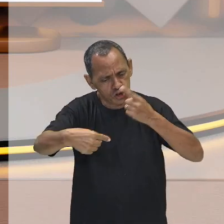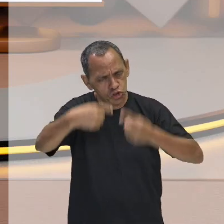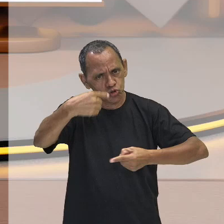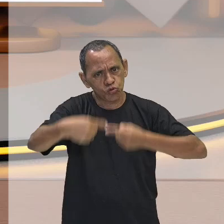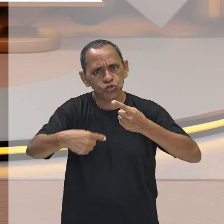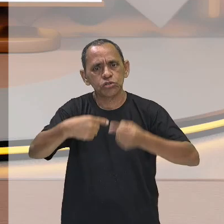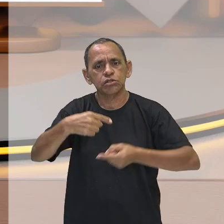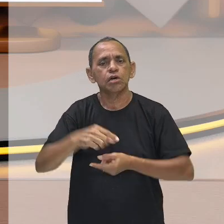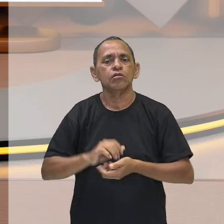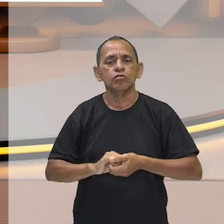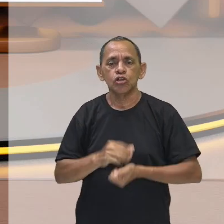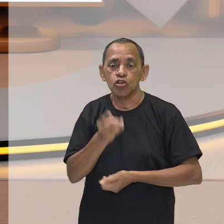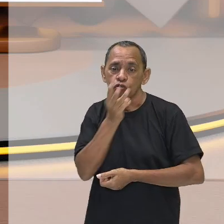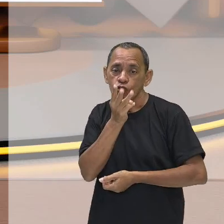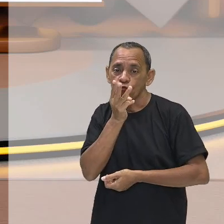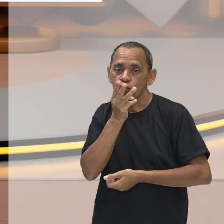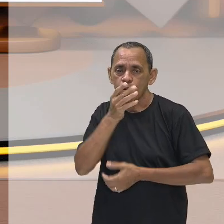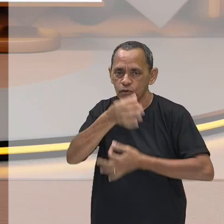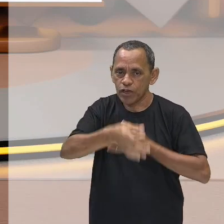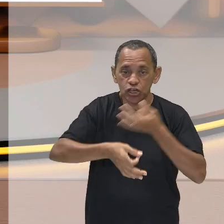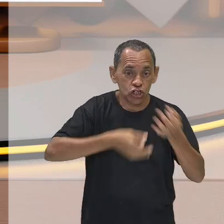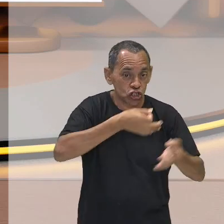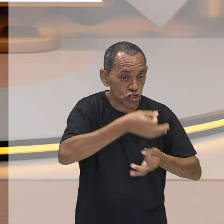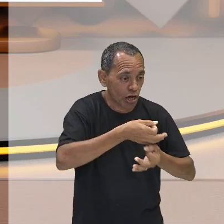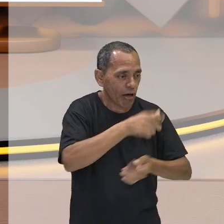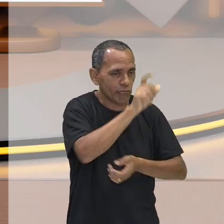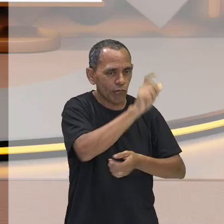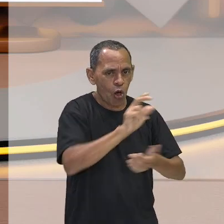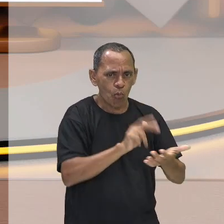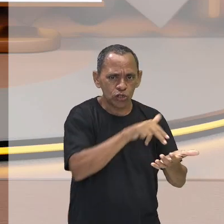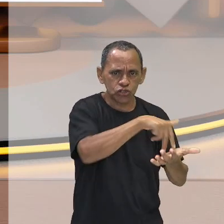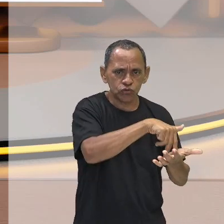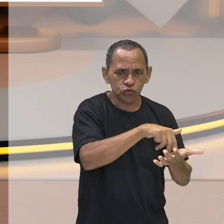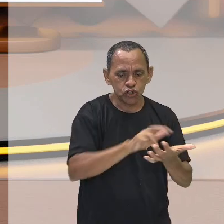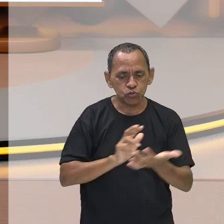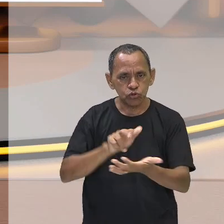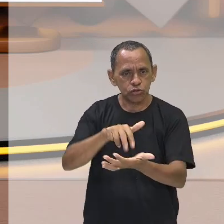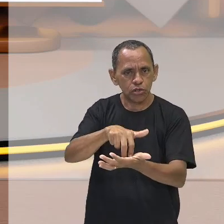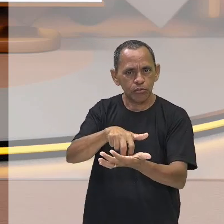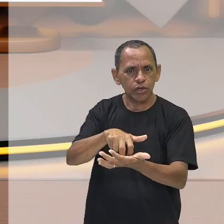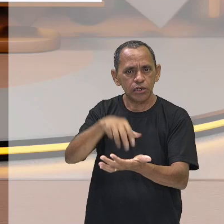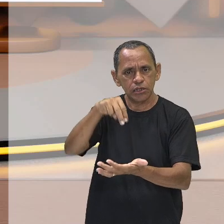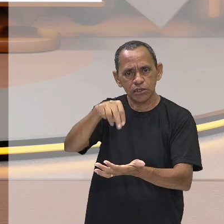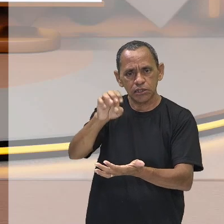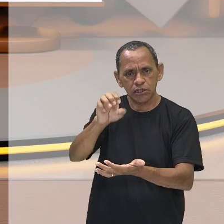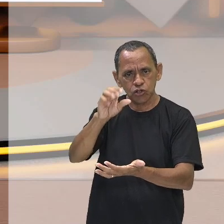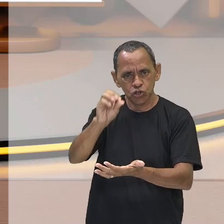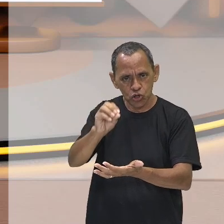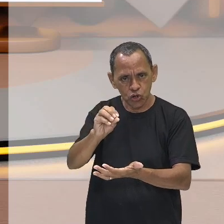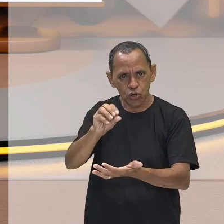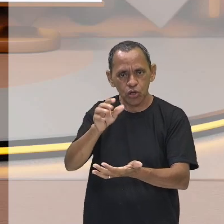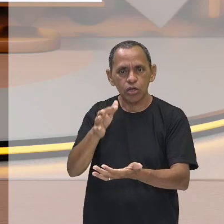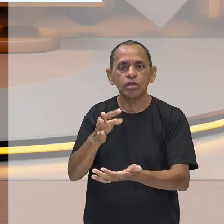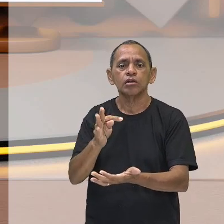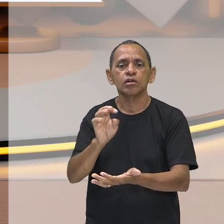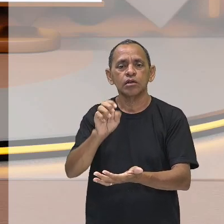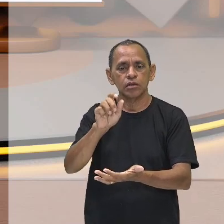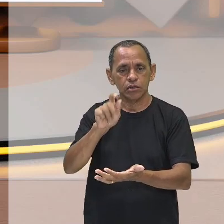o Weber vai fazer. Ele vai, então, criticar tanto o positivismo, como os neocantianos, para formular